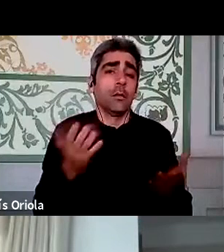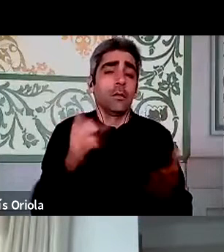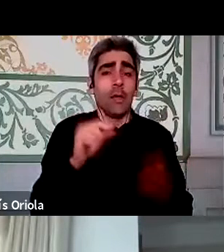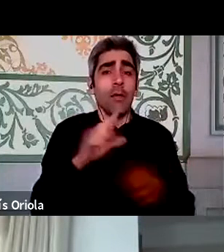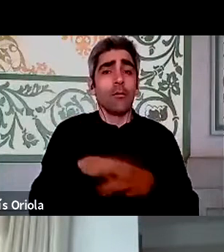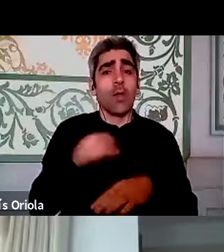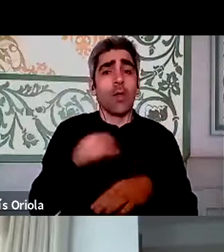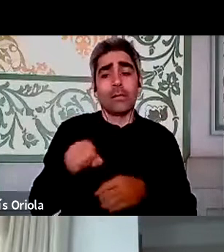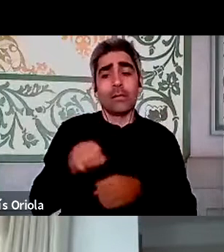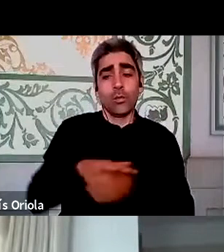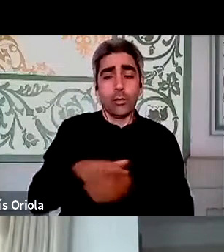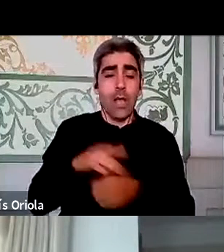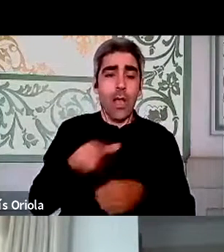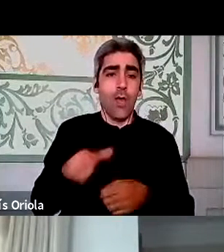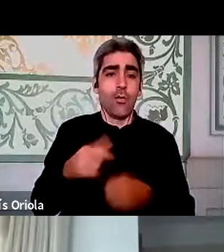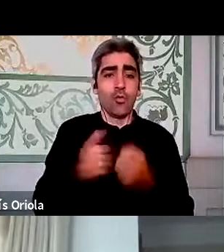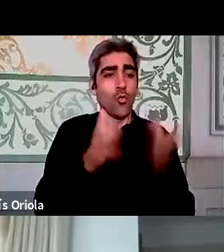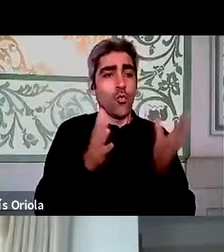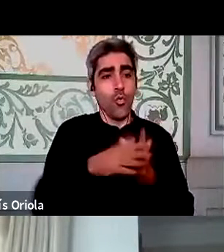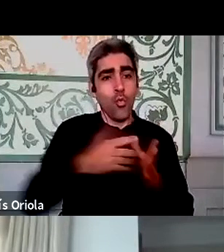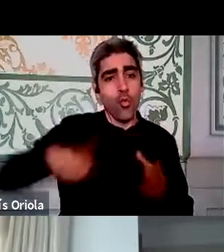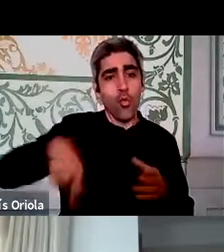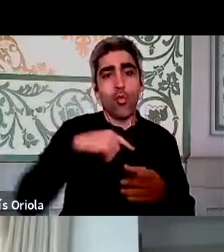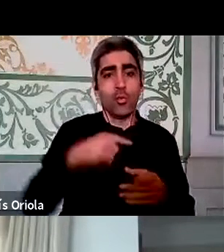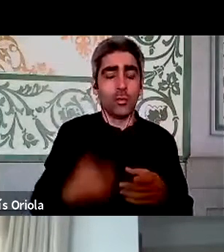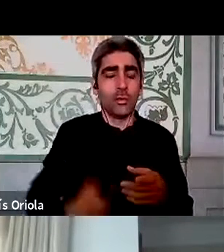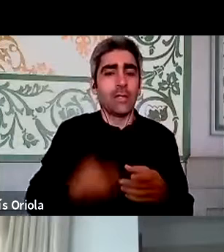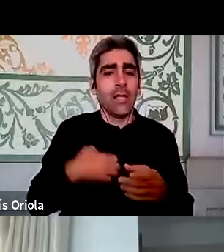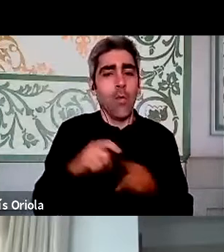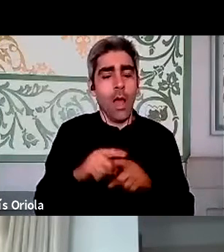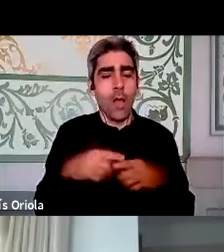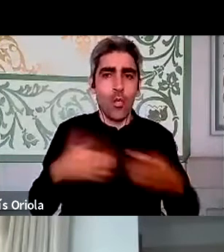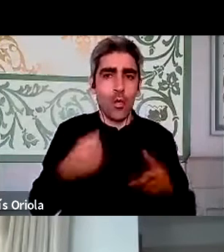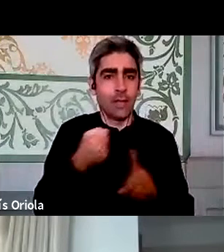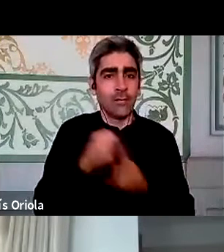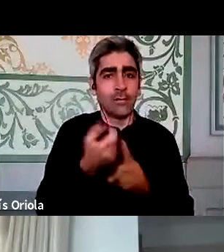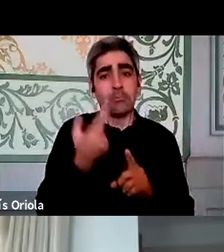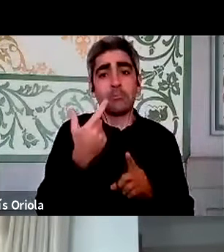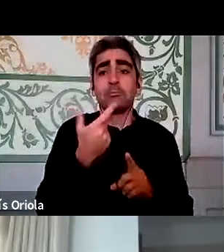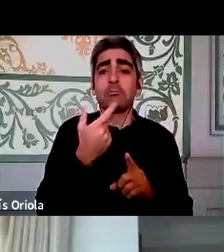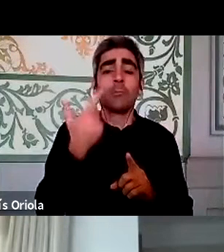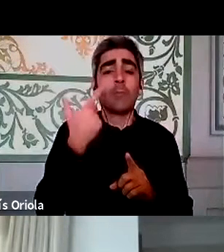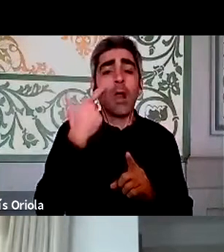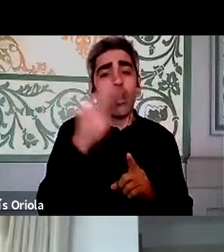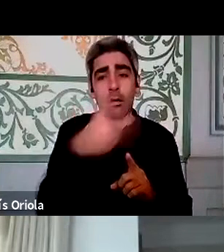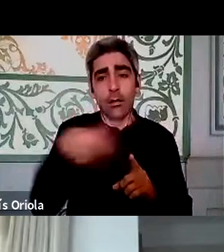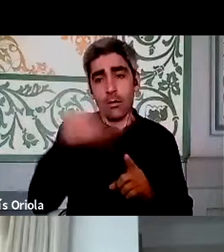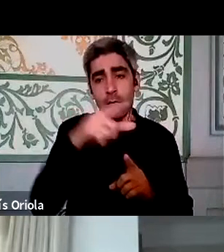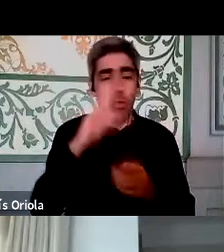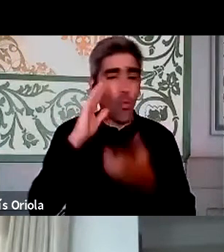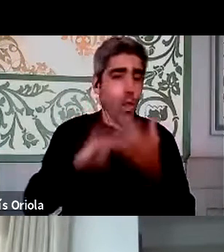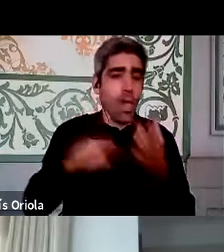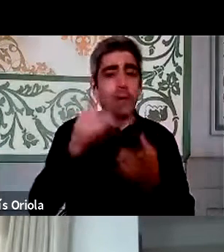estado emocional em que todos mergulhamos, também não sei, não é? Mas enfim, os meus colegas poderão também contribuir um pouco com essa perspectiva.